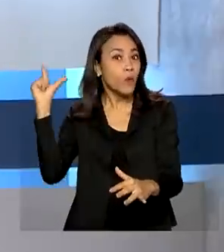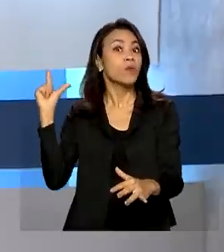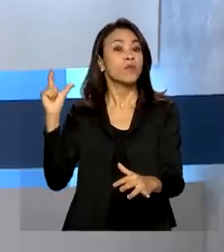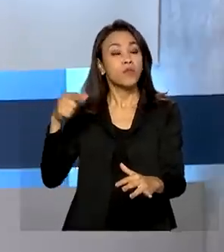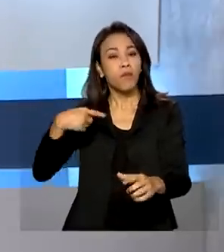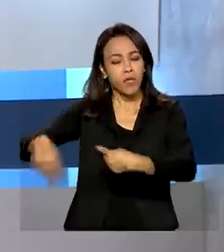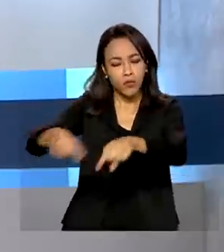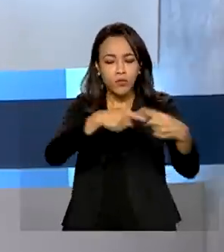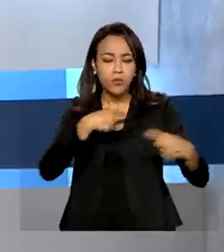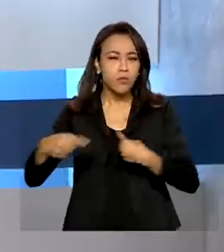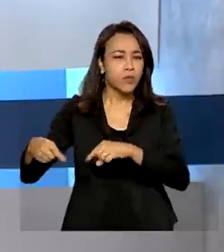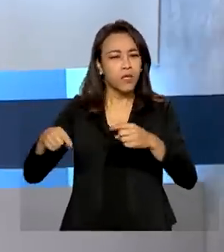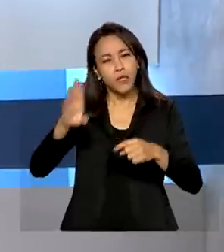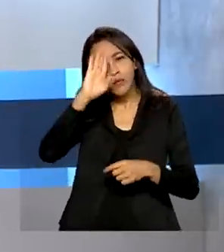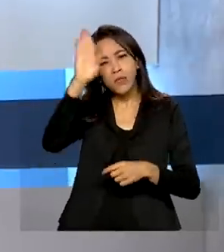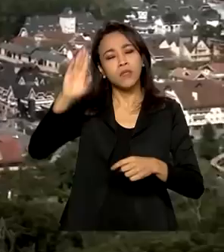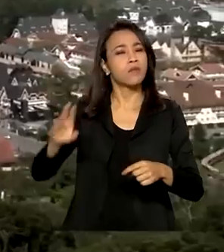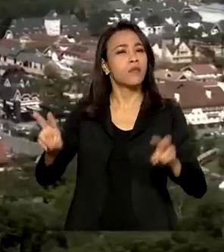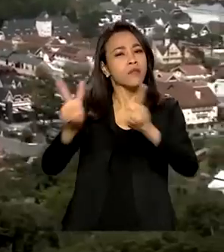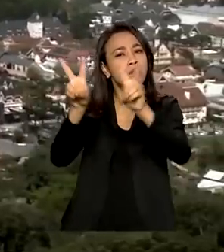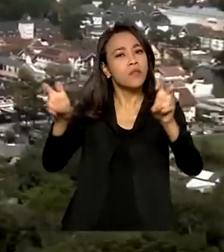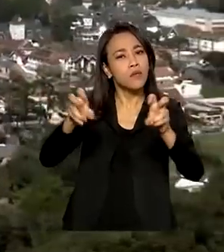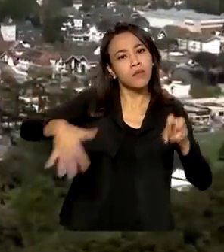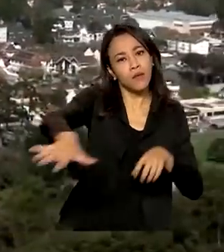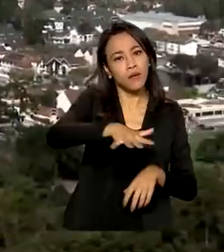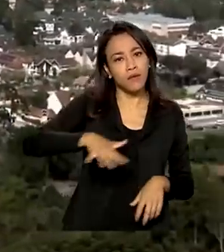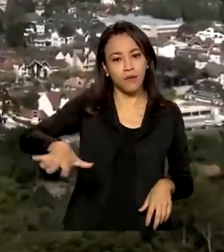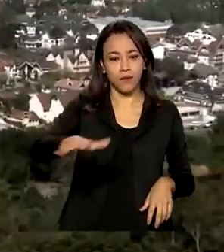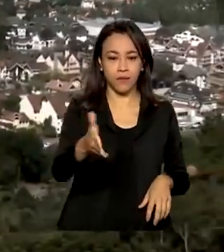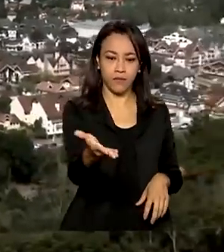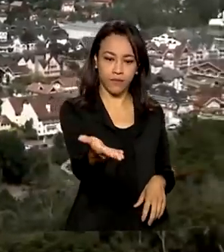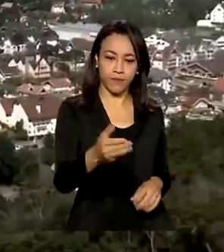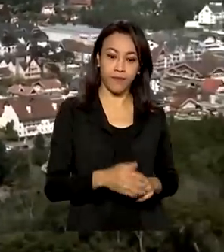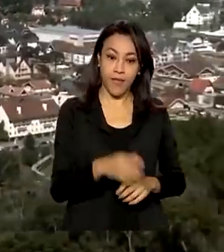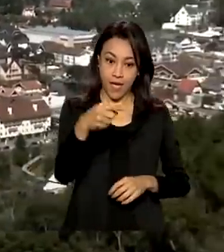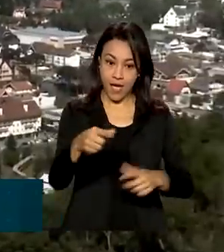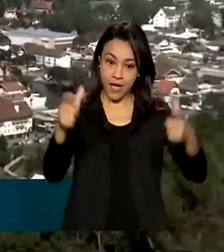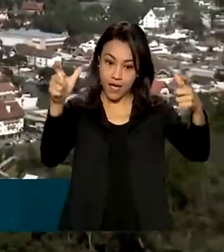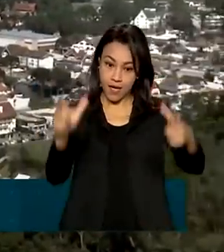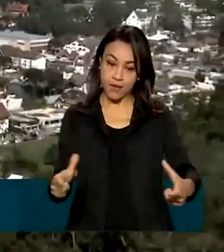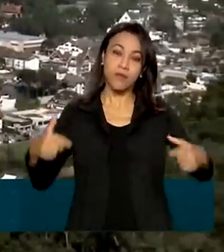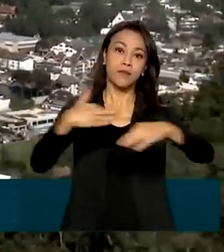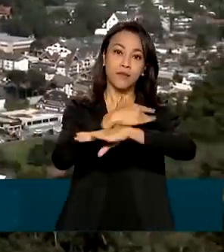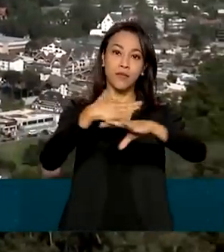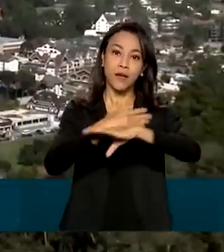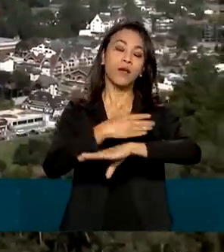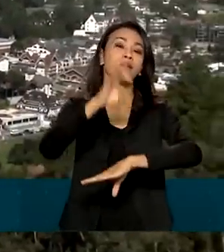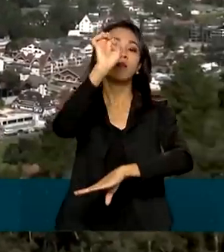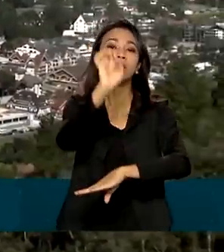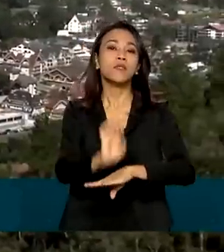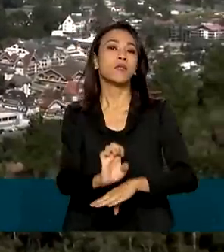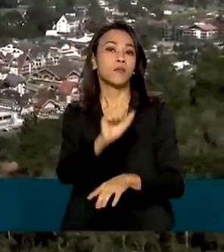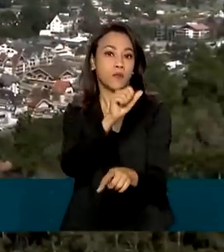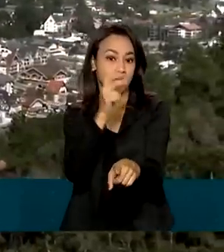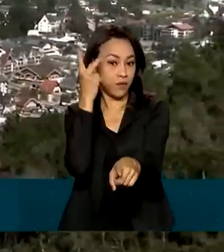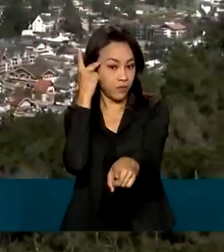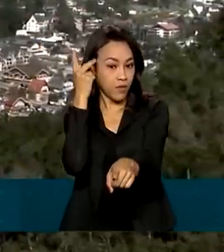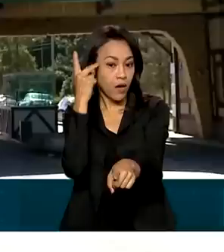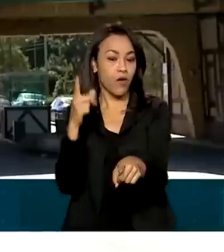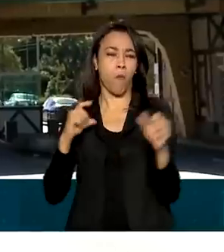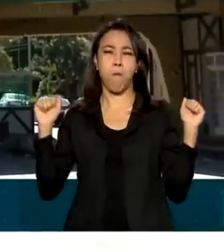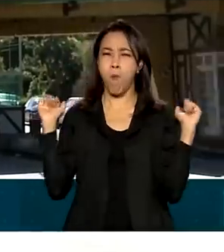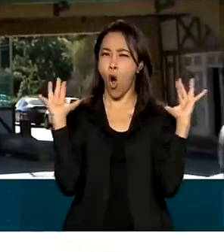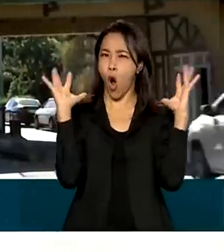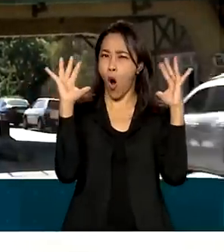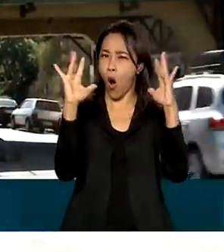principais tendências do varejo. A cidade turística de Campos do Jordão, no estado de São Paulo, recebeu o